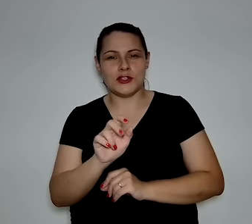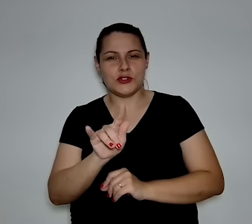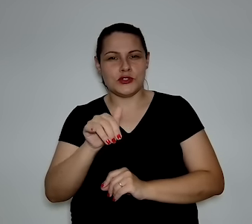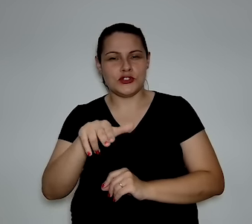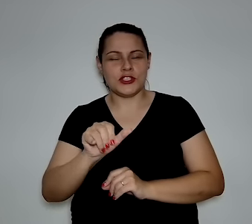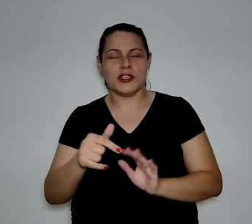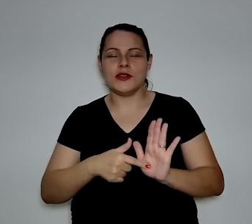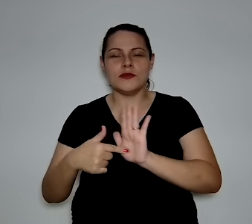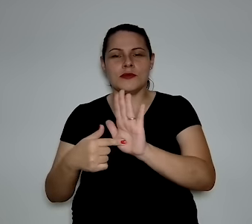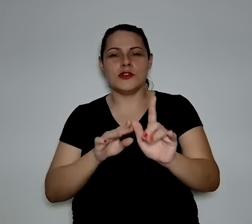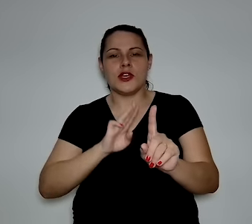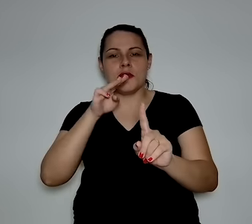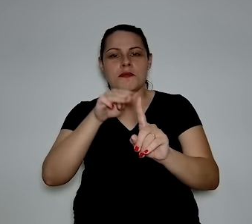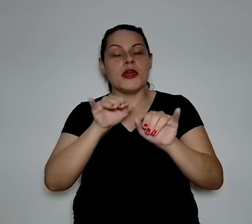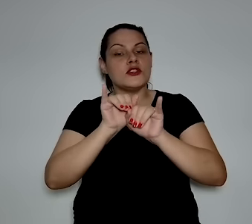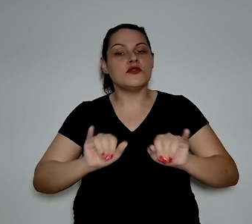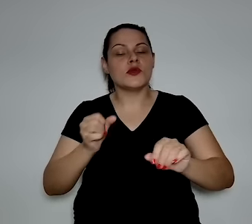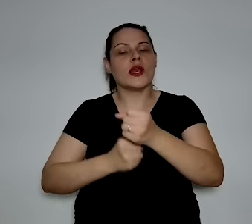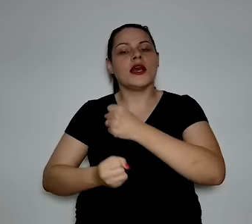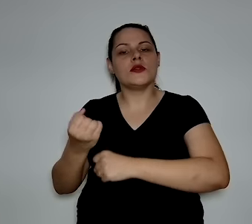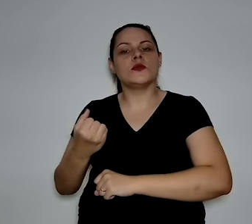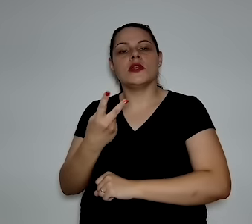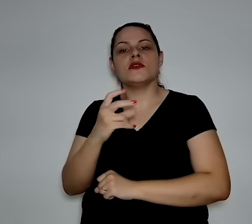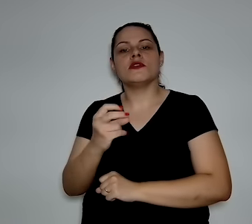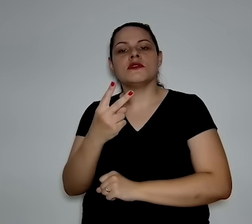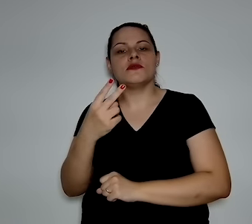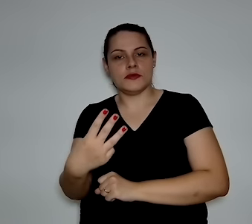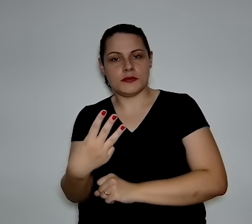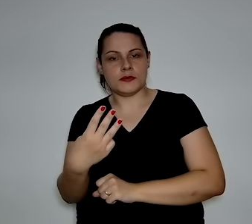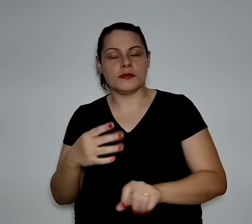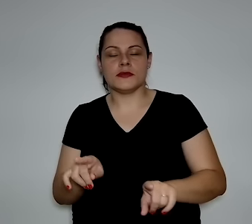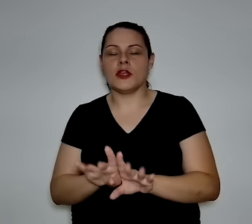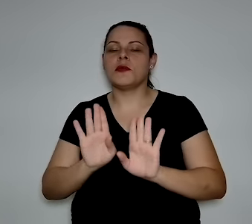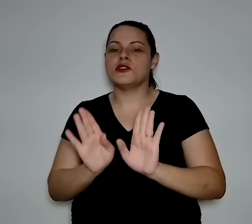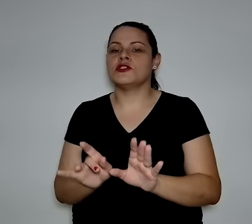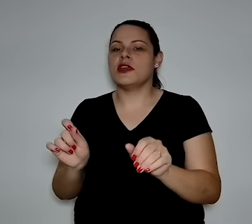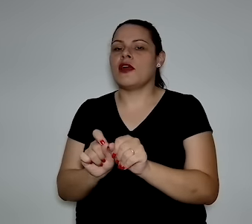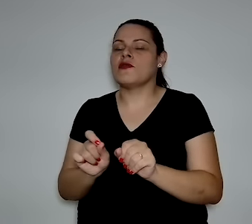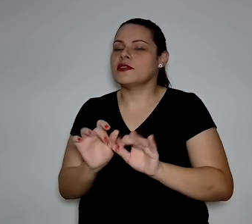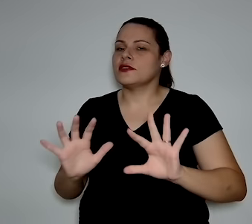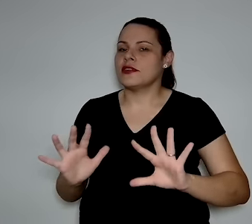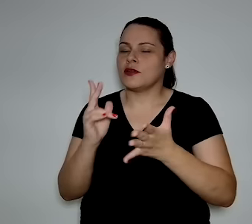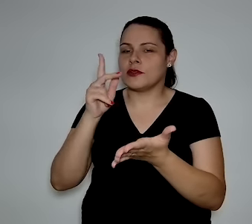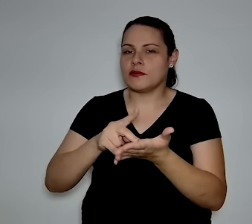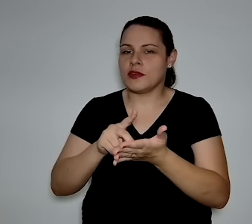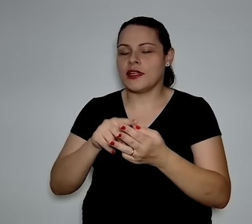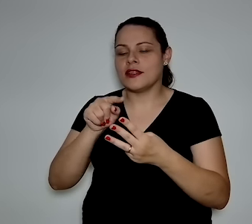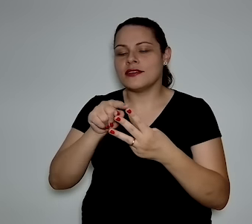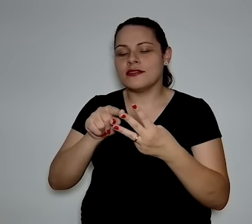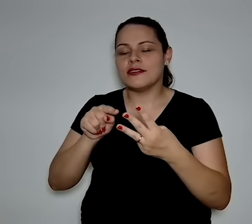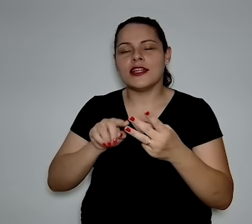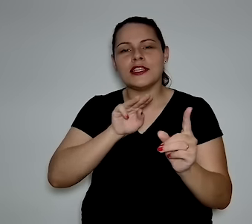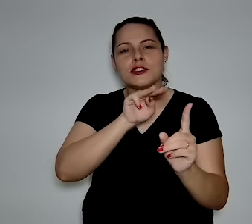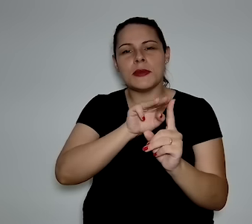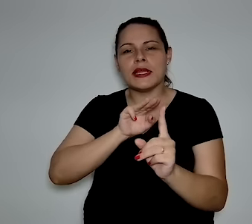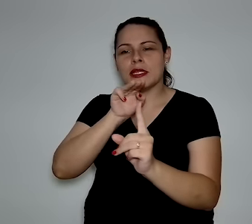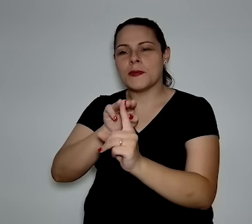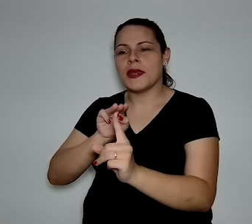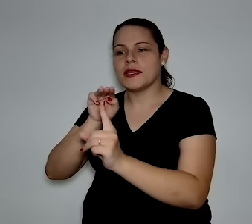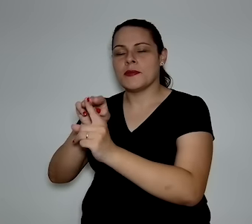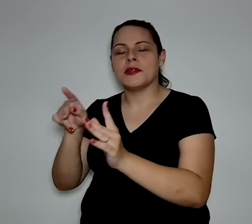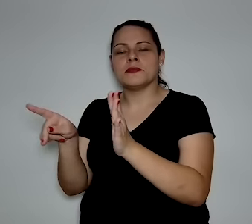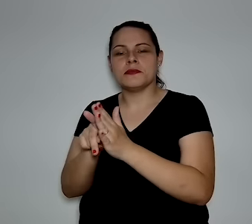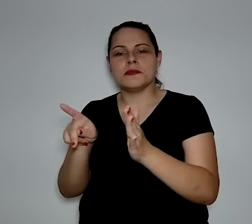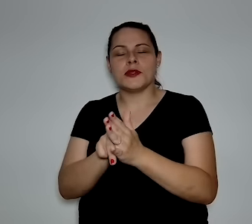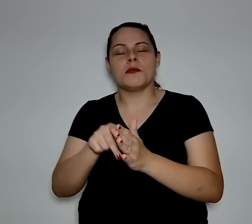As metas foram divulgadas lá em 2023. E eu acho que fazendo acontecer aquelas três metas do